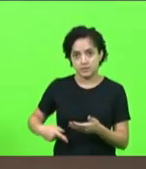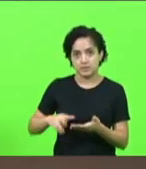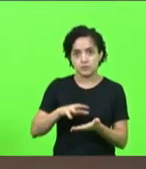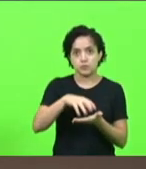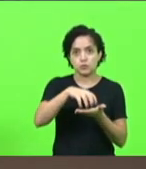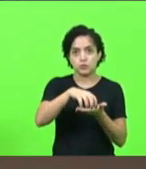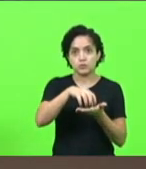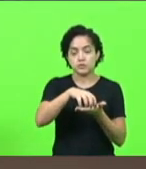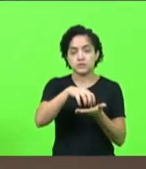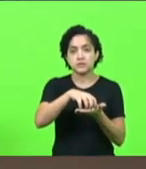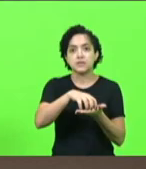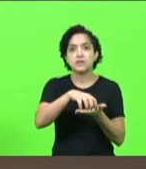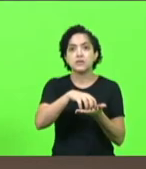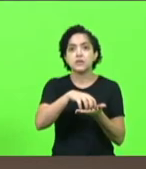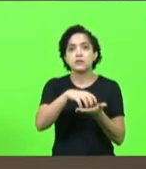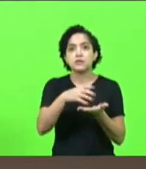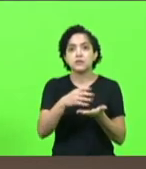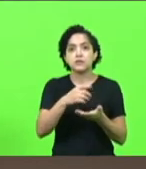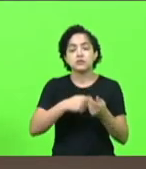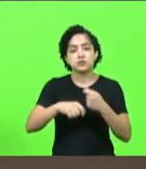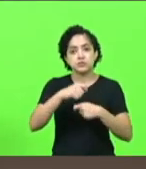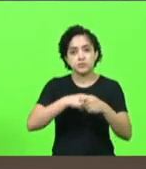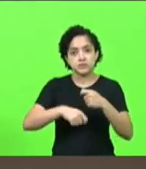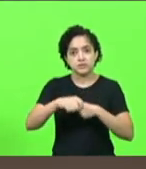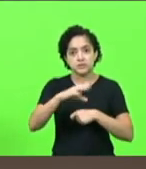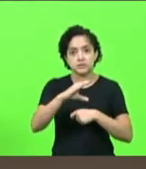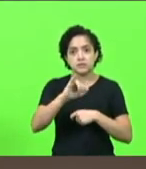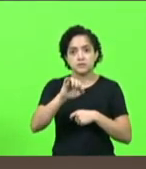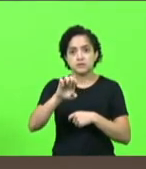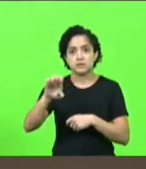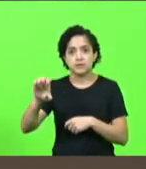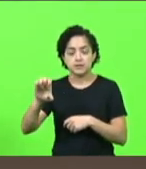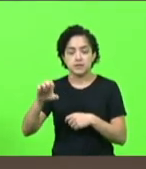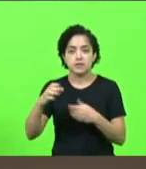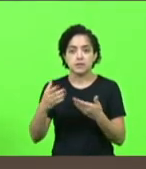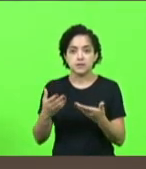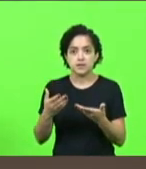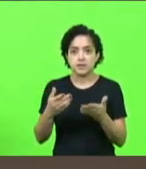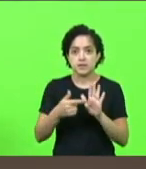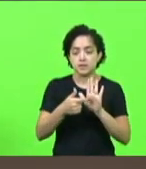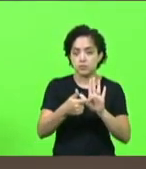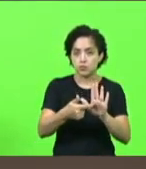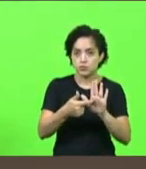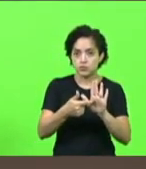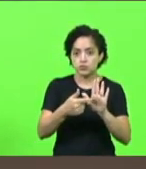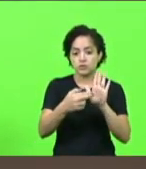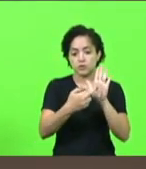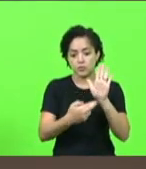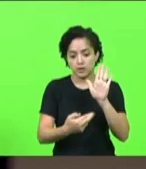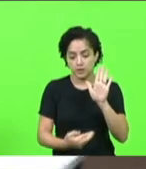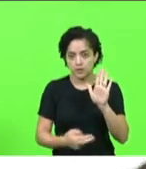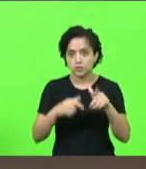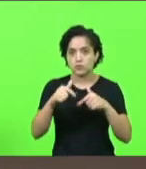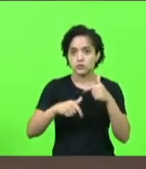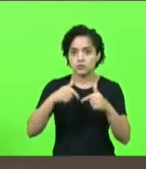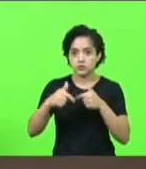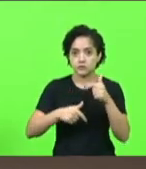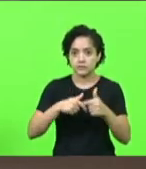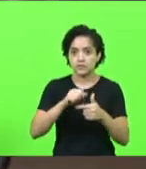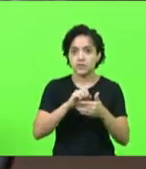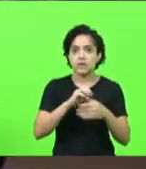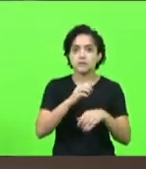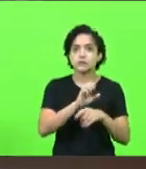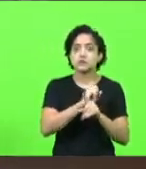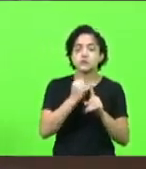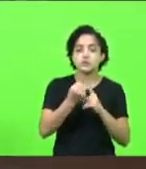administração do centro de integração em empresas e escola que trouxe aqui o relatório de atividades sociais de 2020